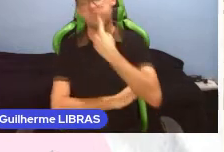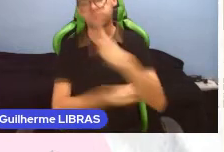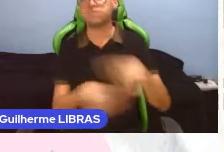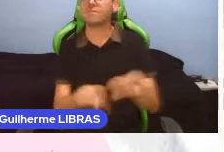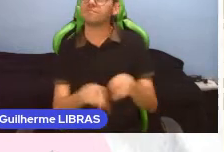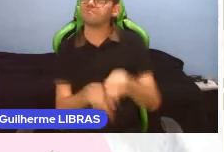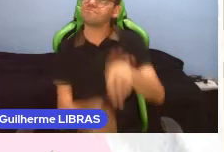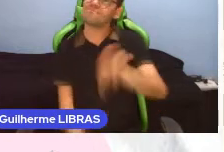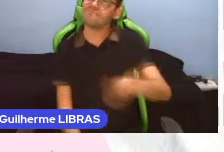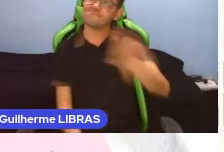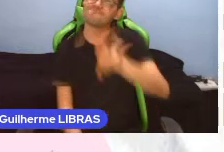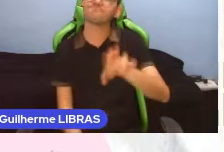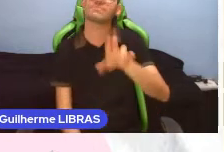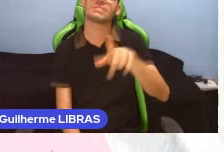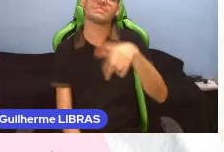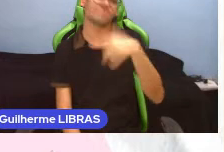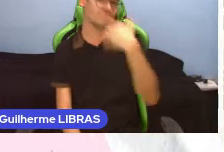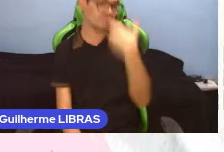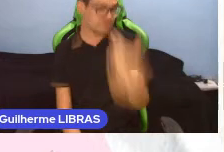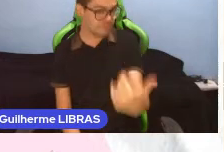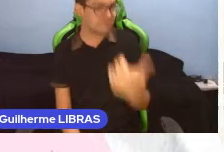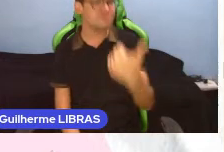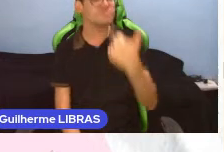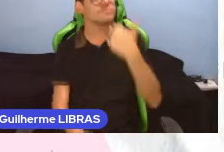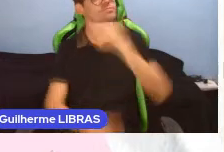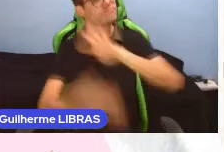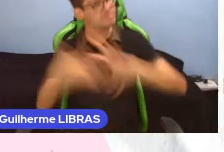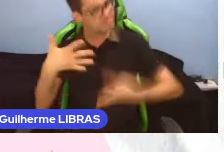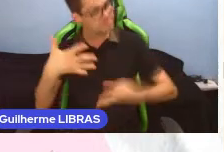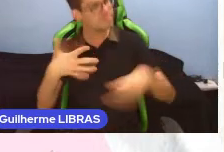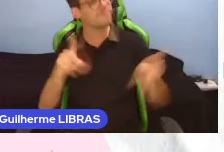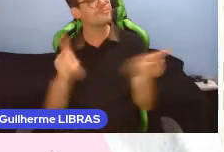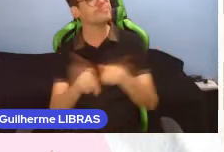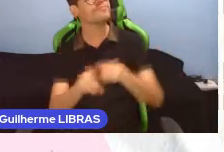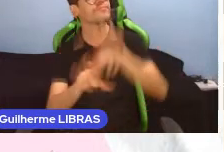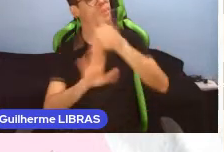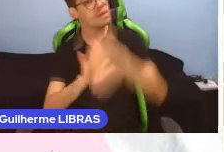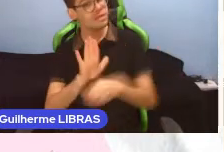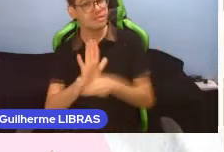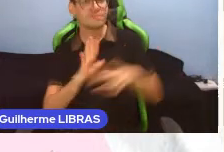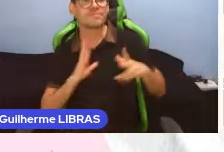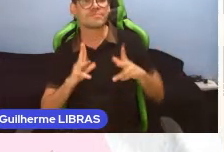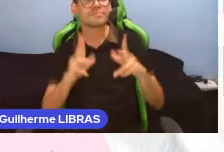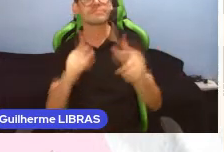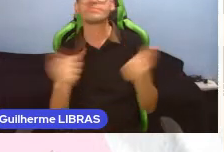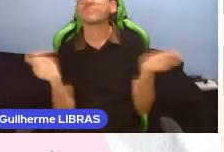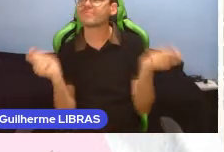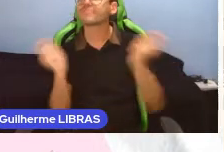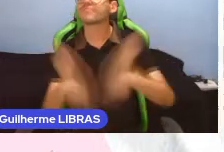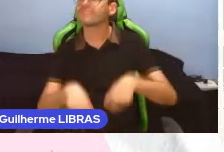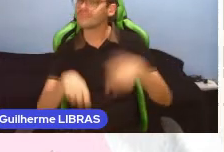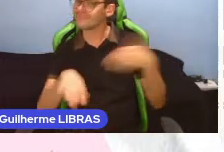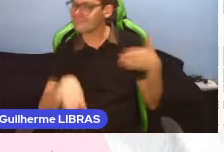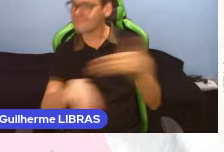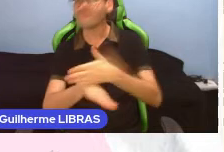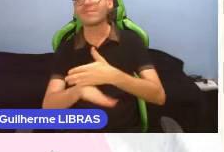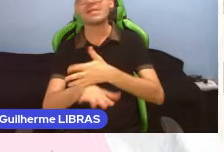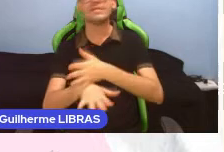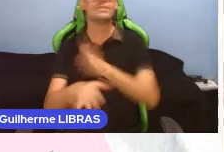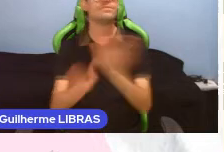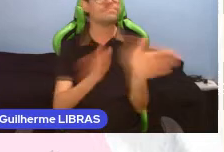língua não fiquem alheias ao conteúdo e que todos possam ter a libras como acessibilidade, seja numa